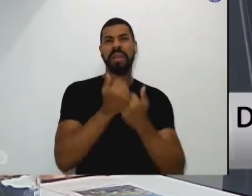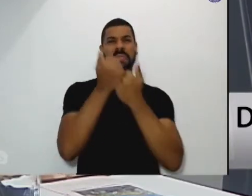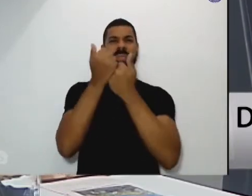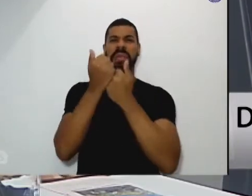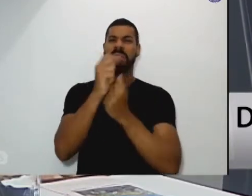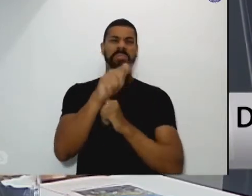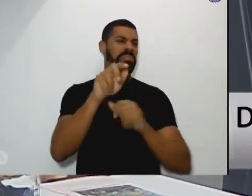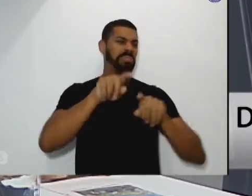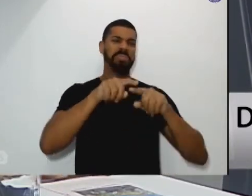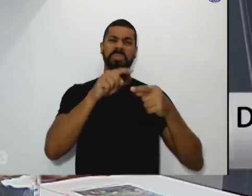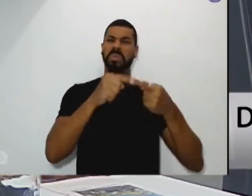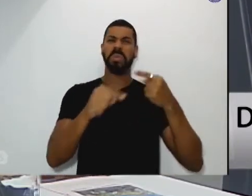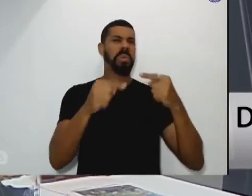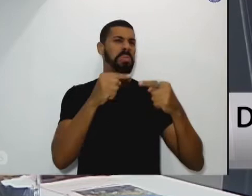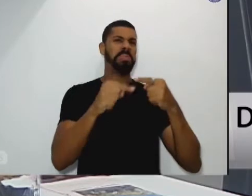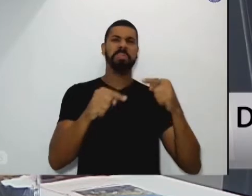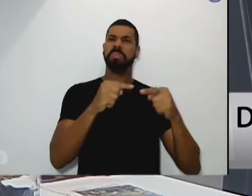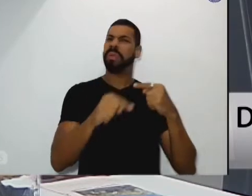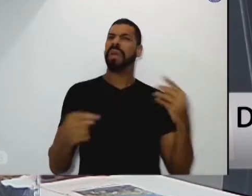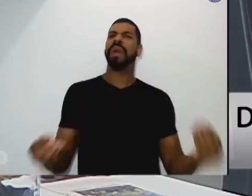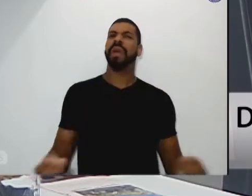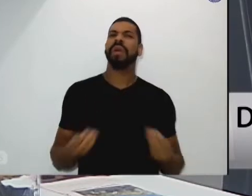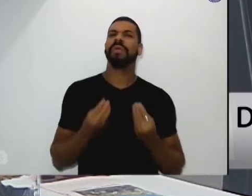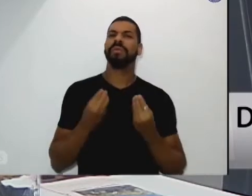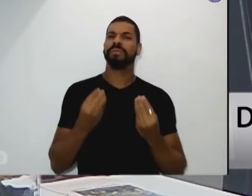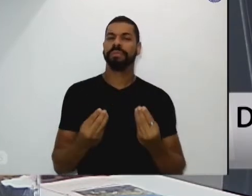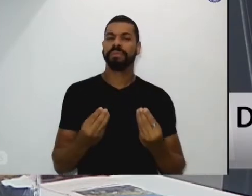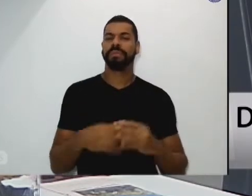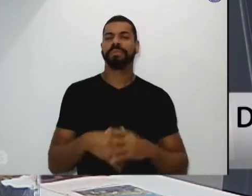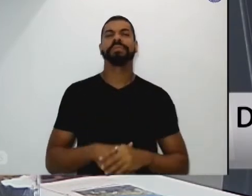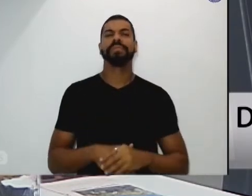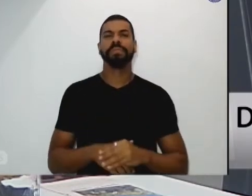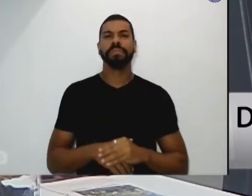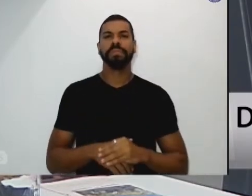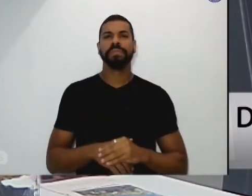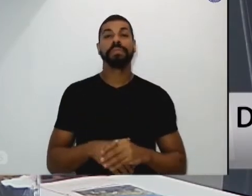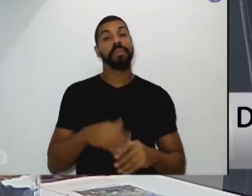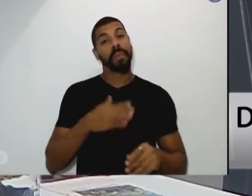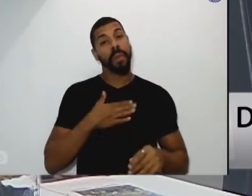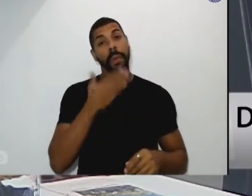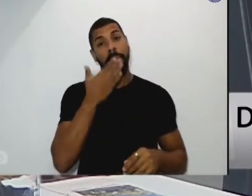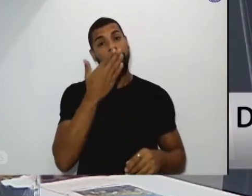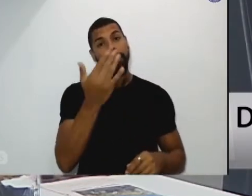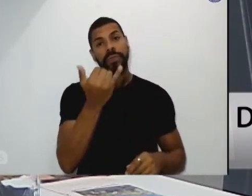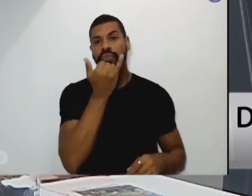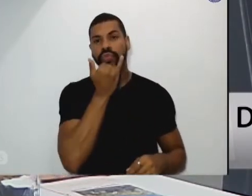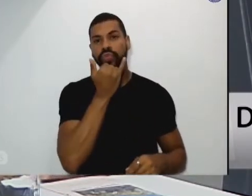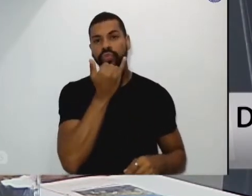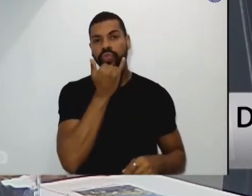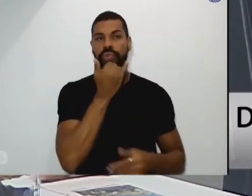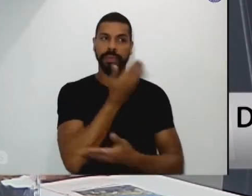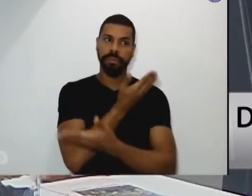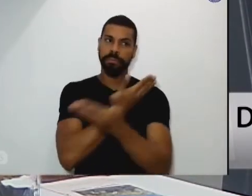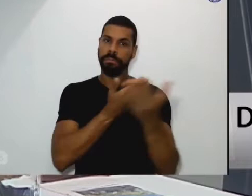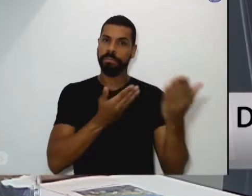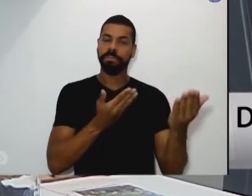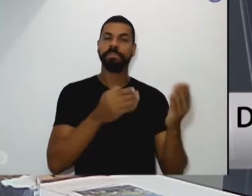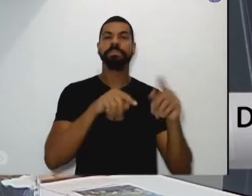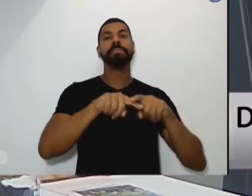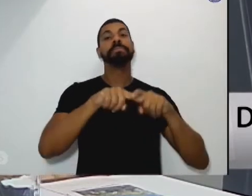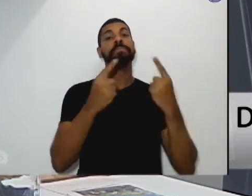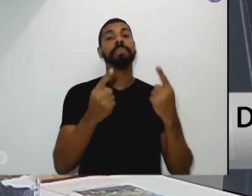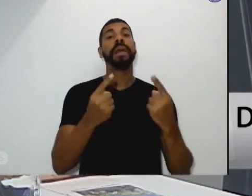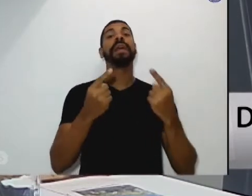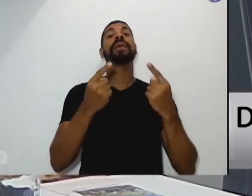que é uma excrescência então eu peço perdão mas não podia deixar de mais uma vez né